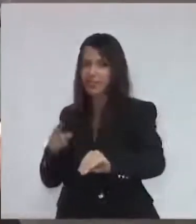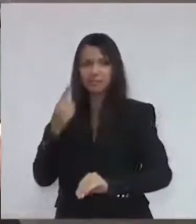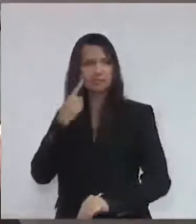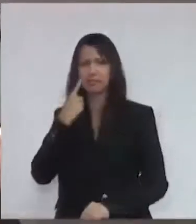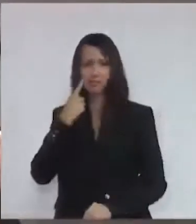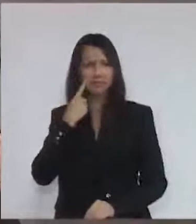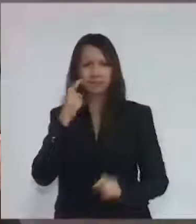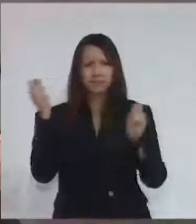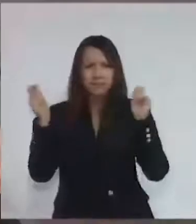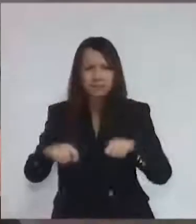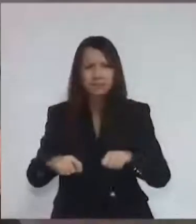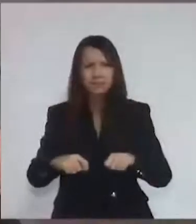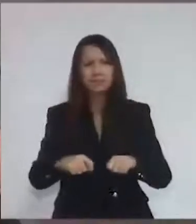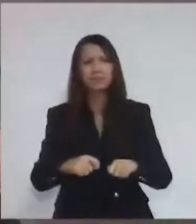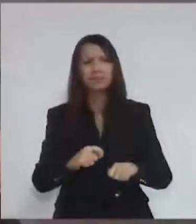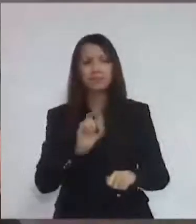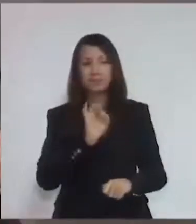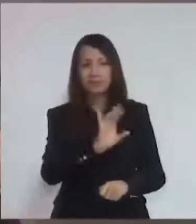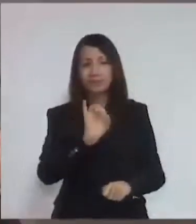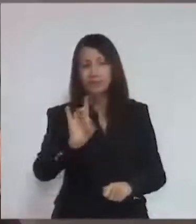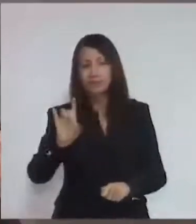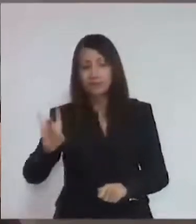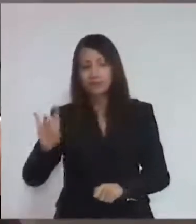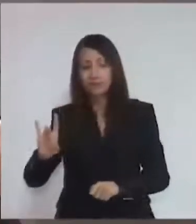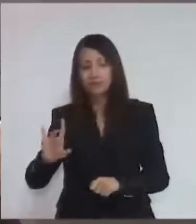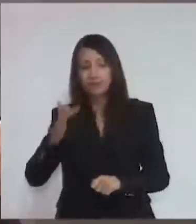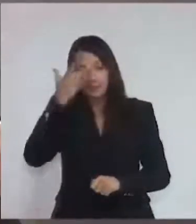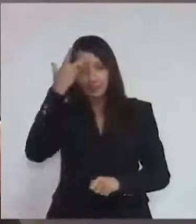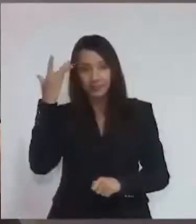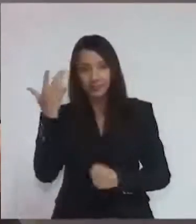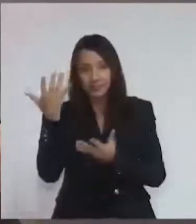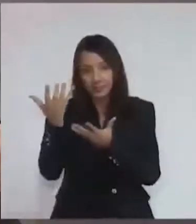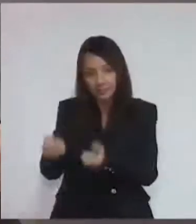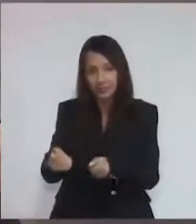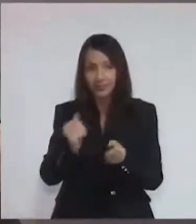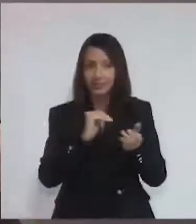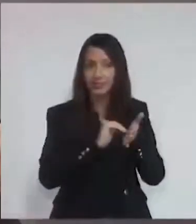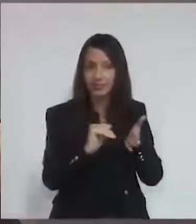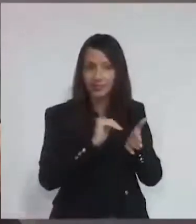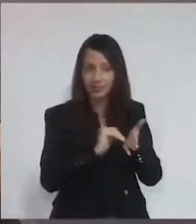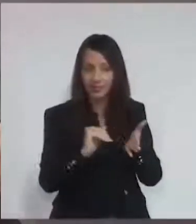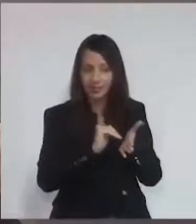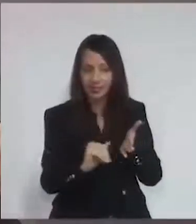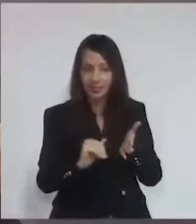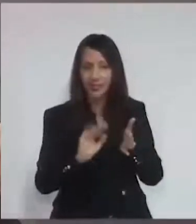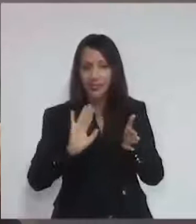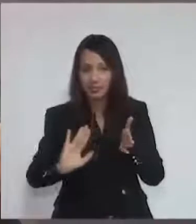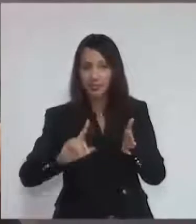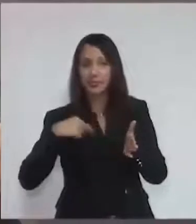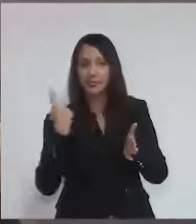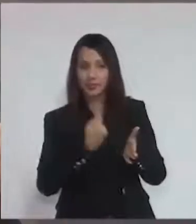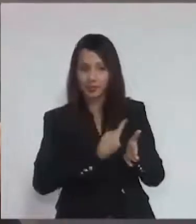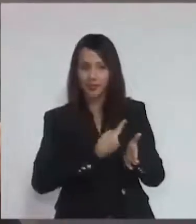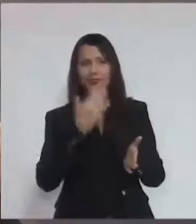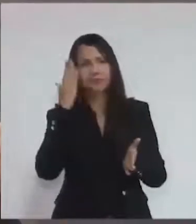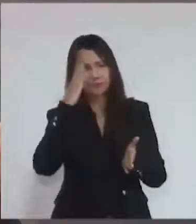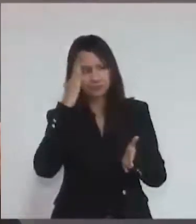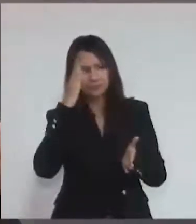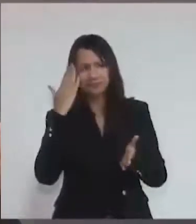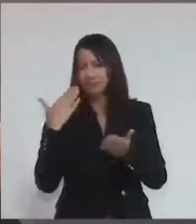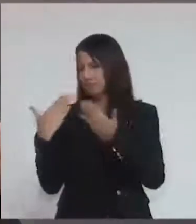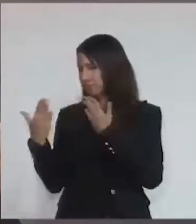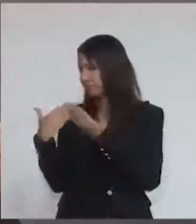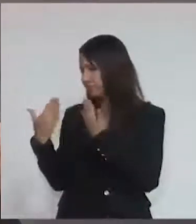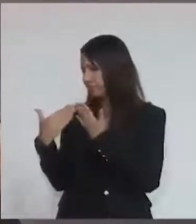competência de cada secretário que irá assumir a pasta. Mas nós sabemos. Conversei com